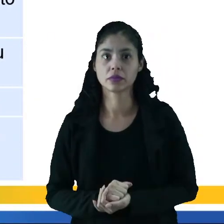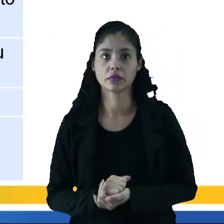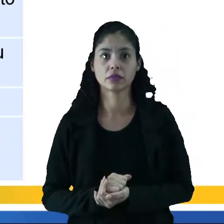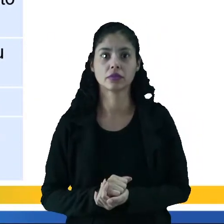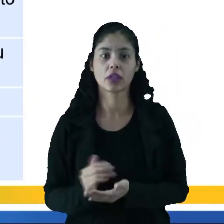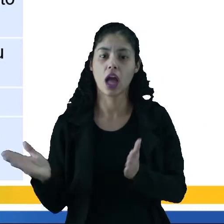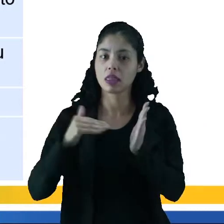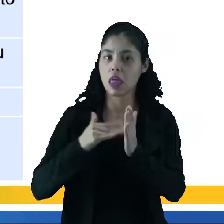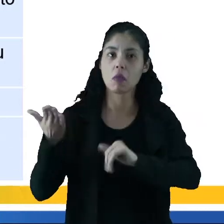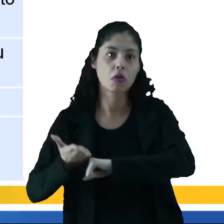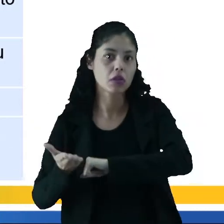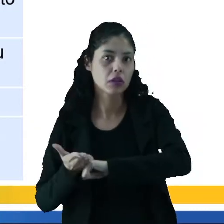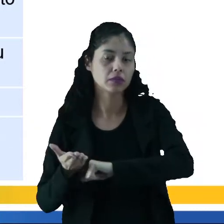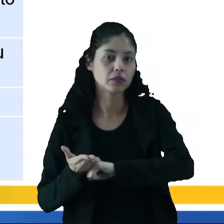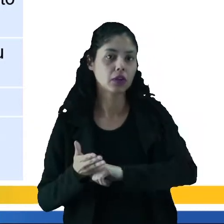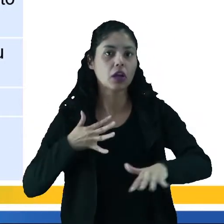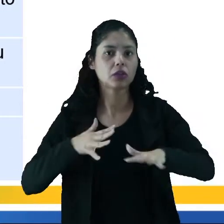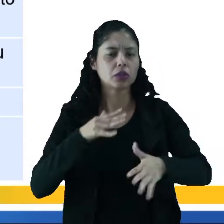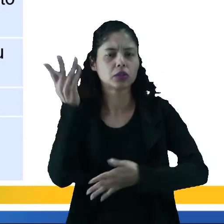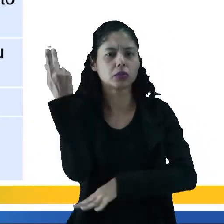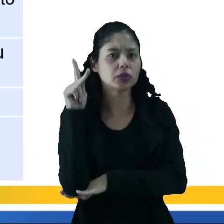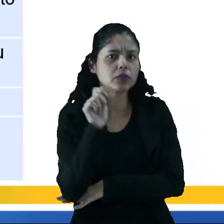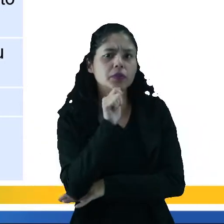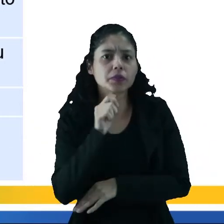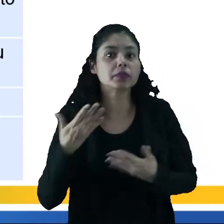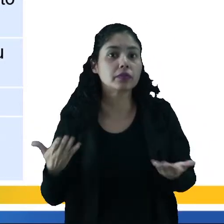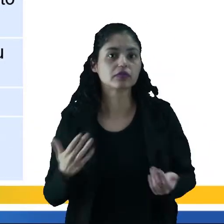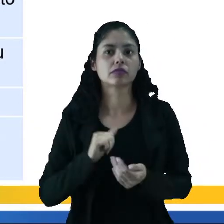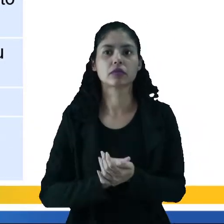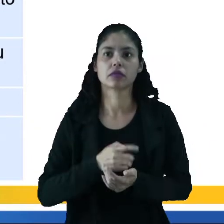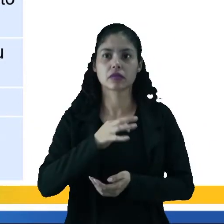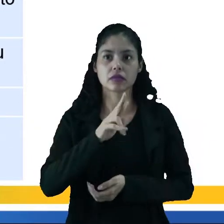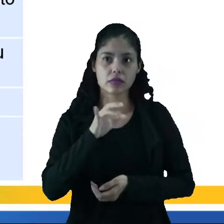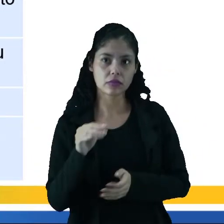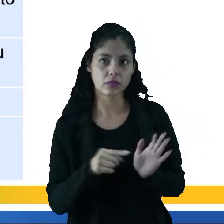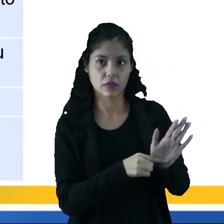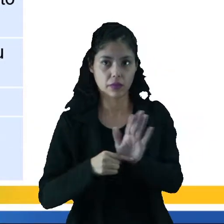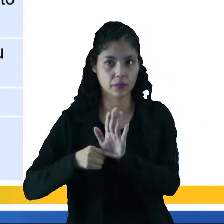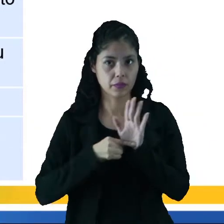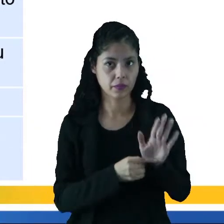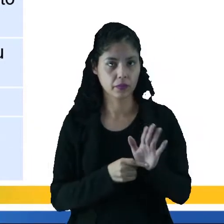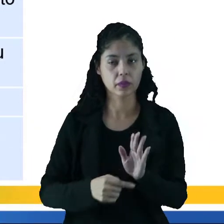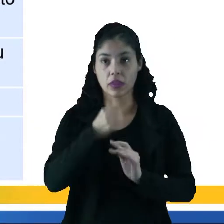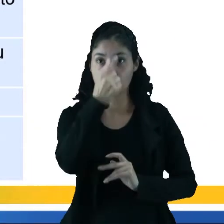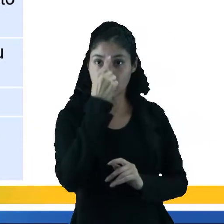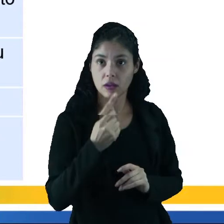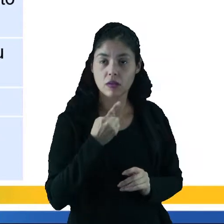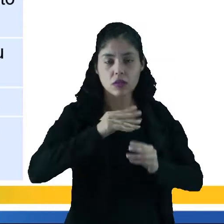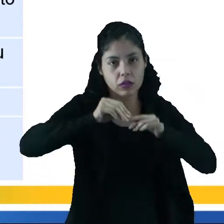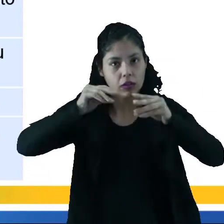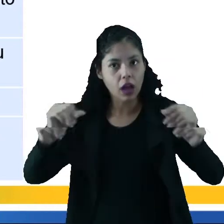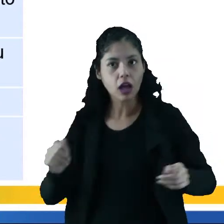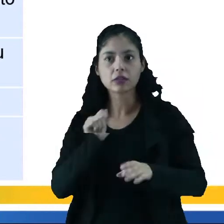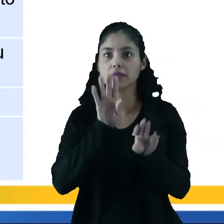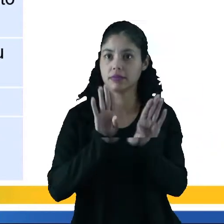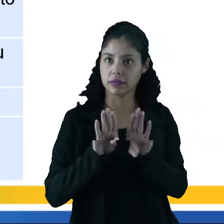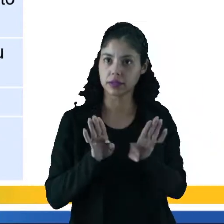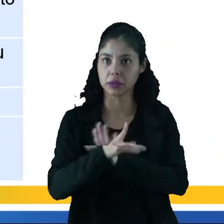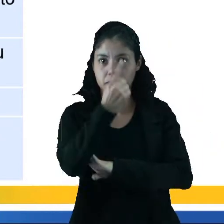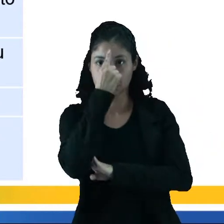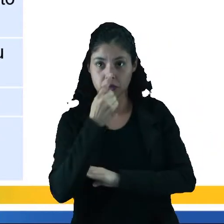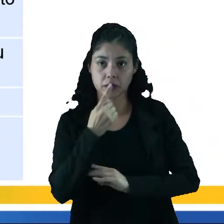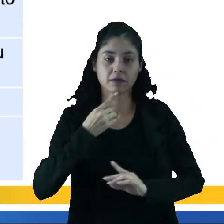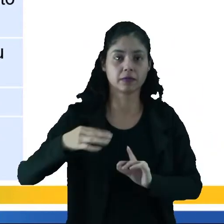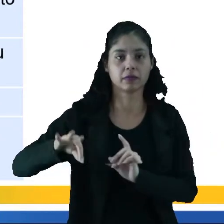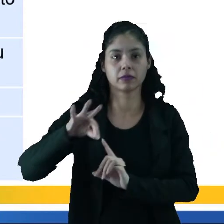Idade Média para a Idade Moderna nesses períodos? No 300, eu tenho a representação de cenários terrenos, eu tenho figuras